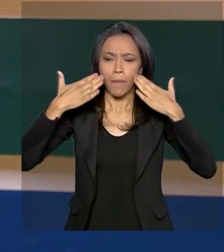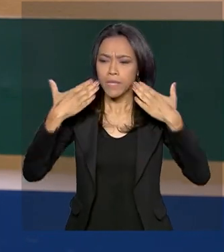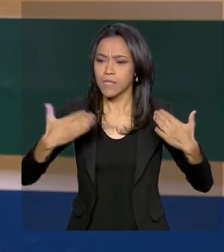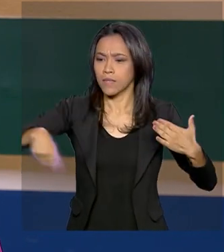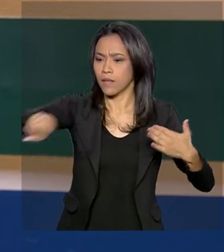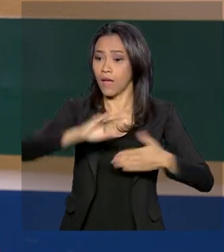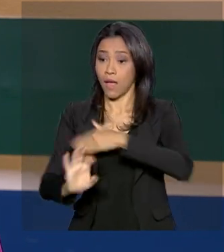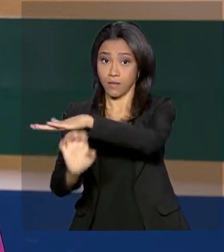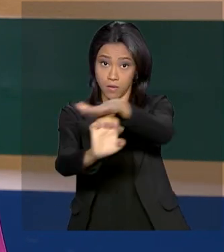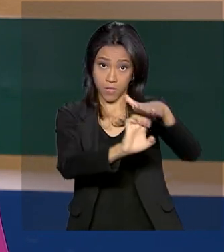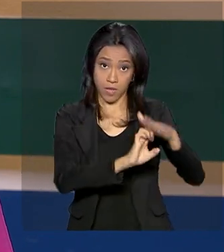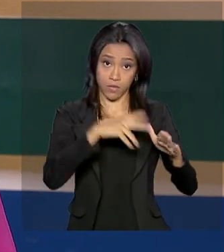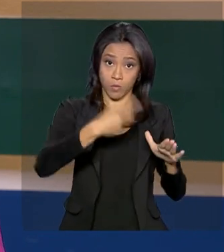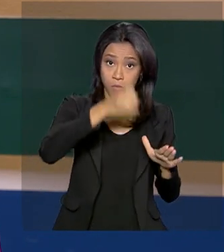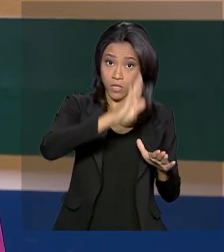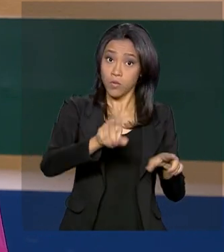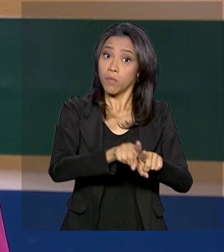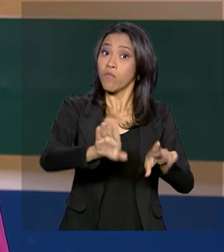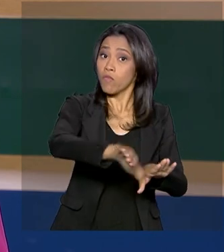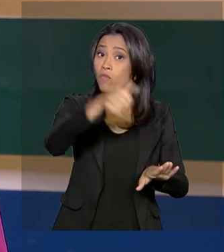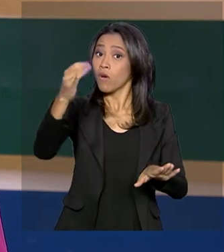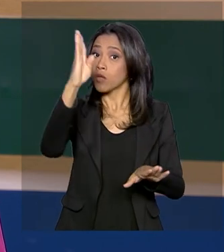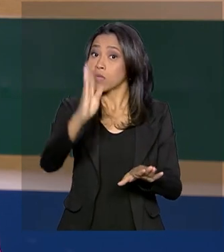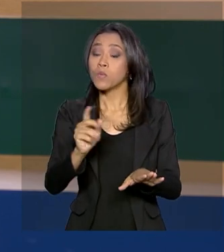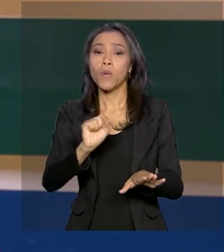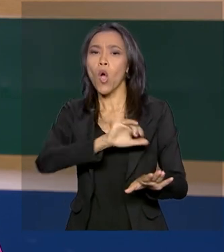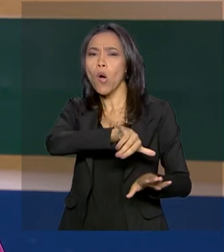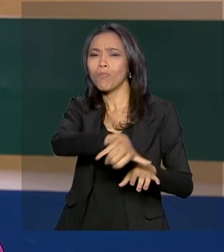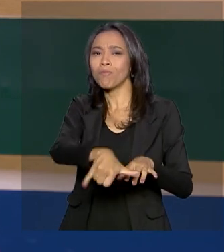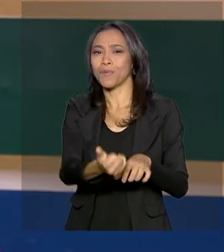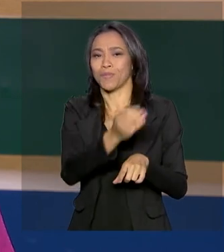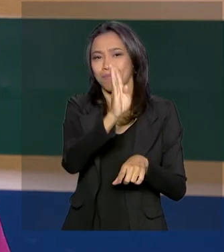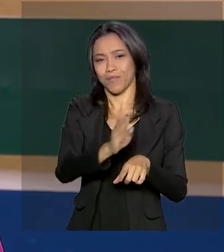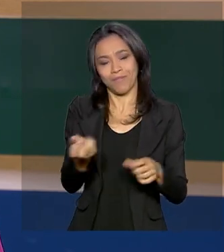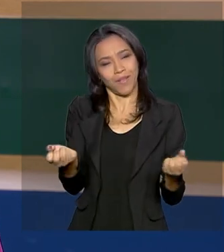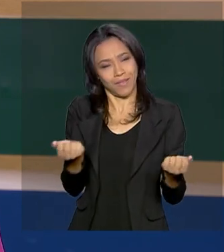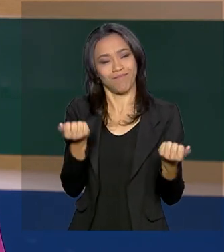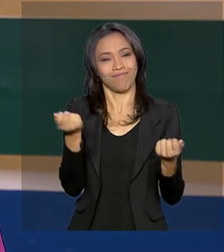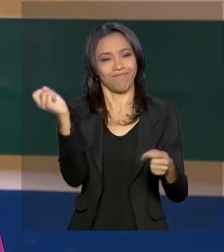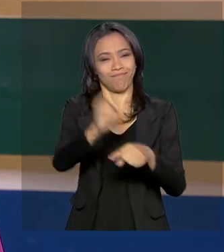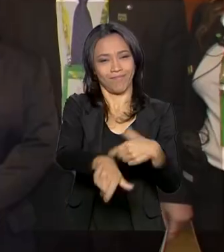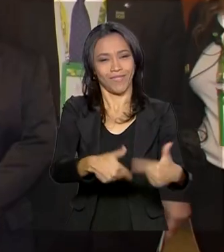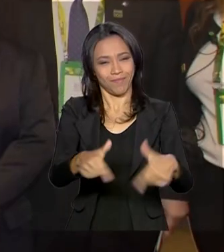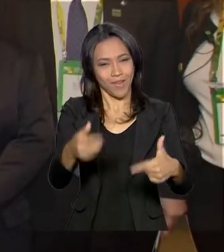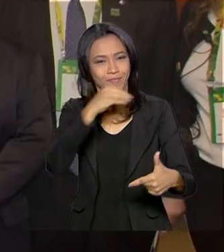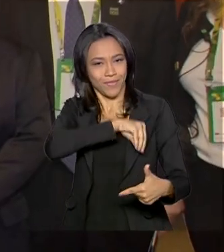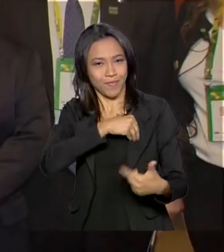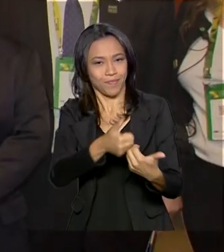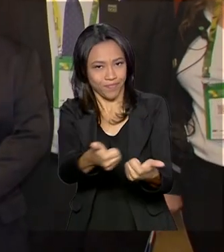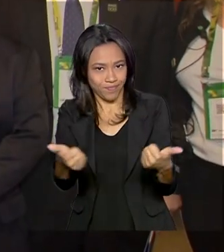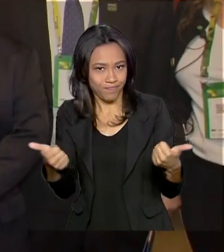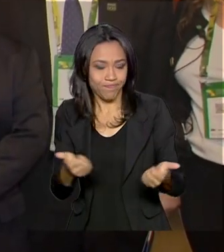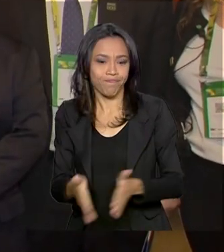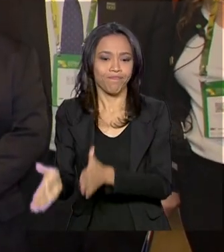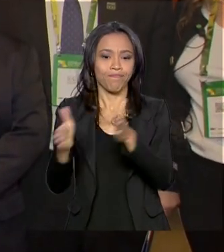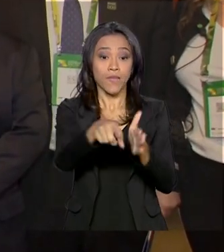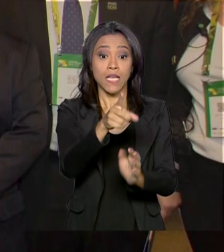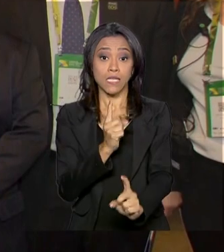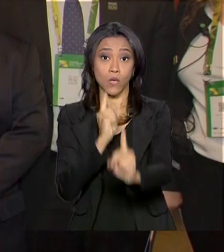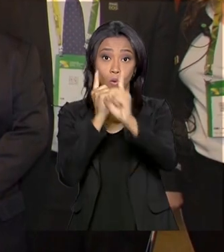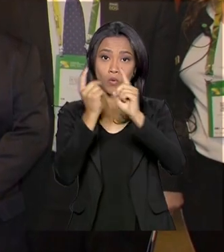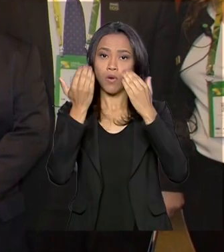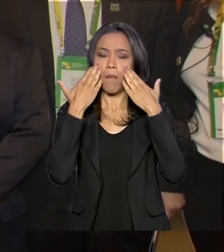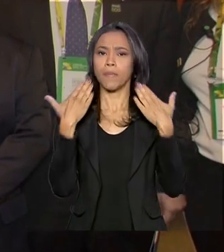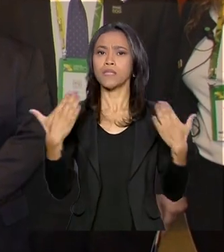nacionais e estrangeiros as oportunidades brasileiras que podem gerar emprego e renda. Um encontro para oferecer ao